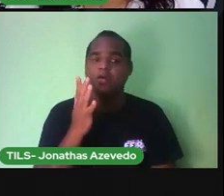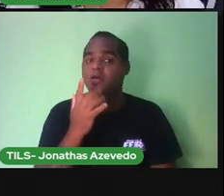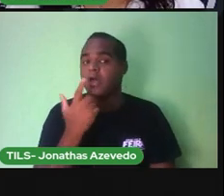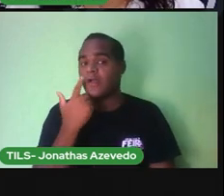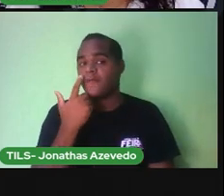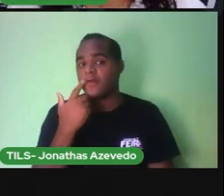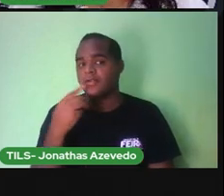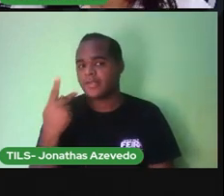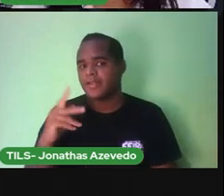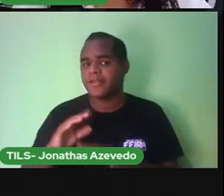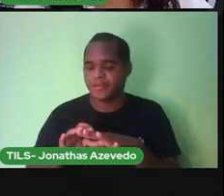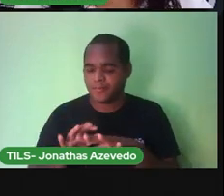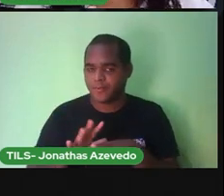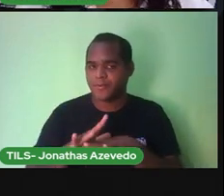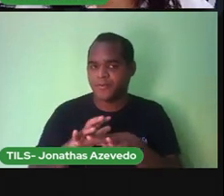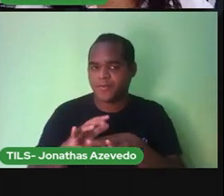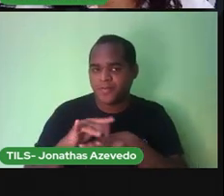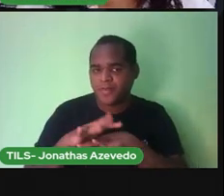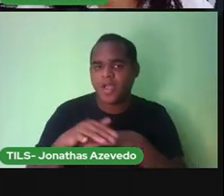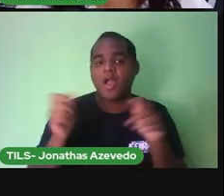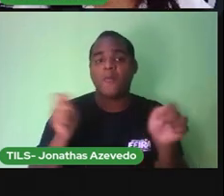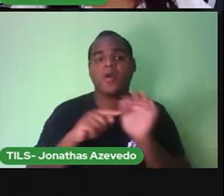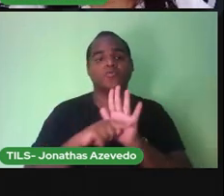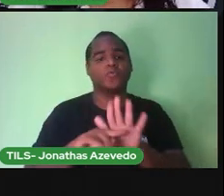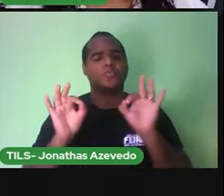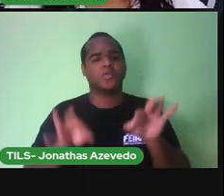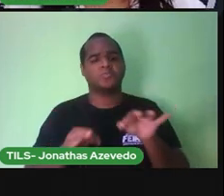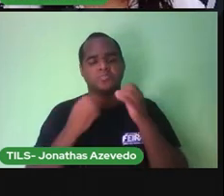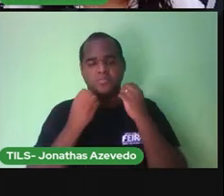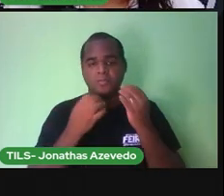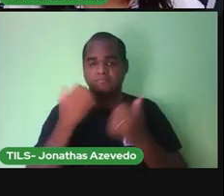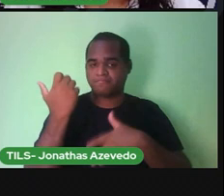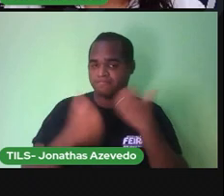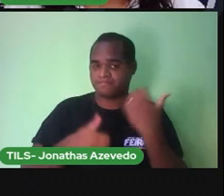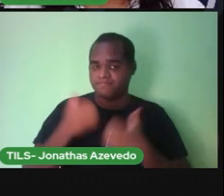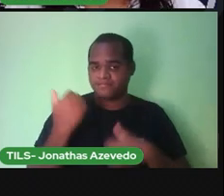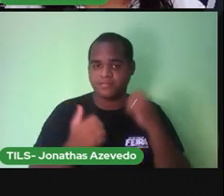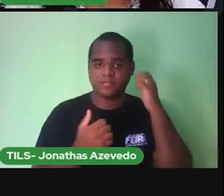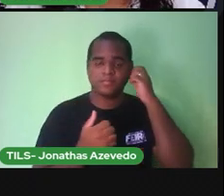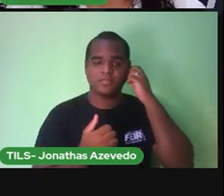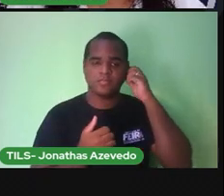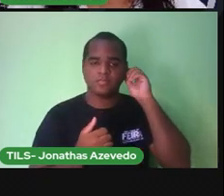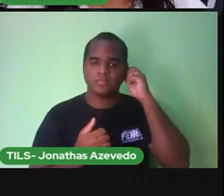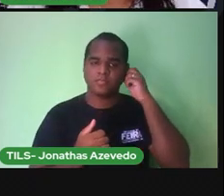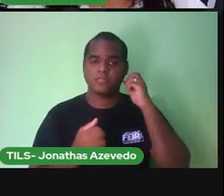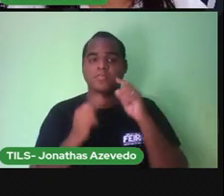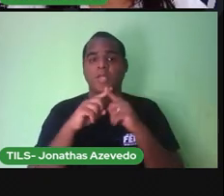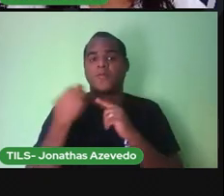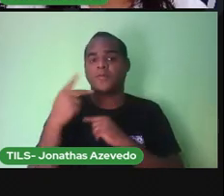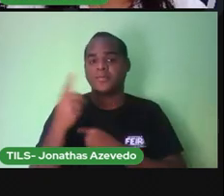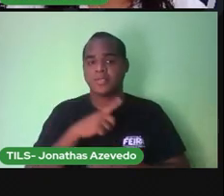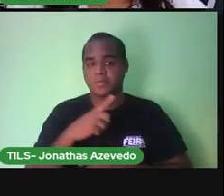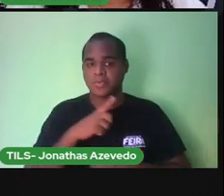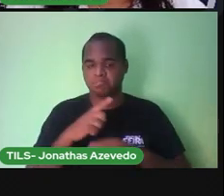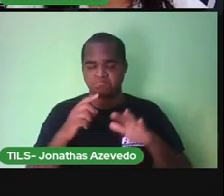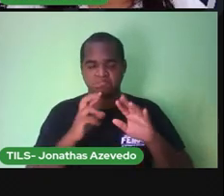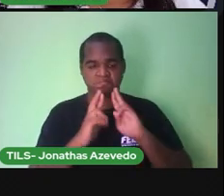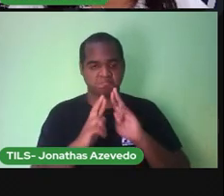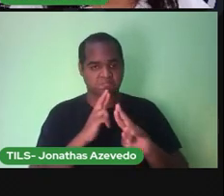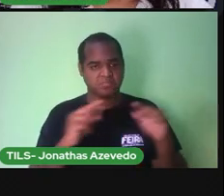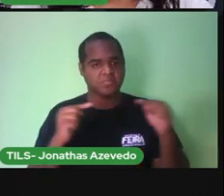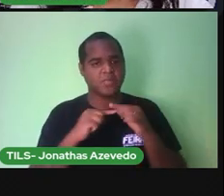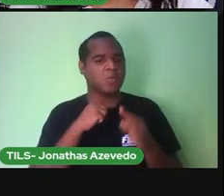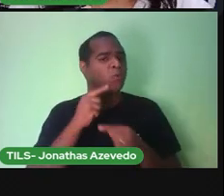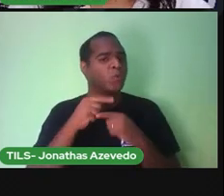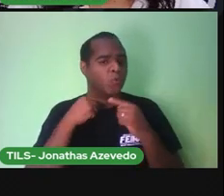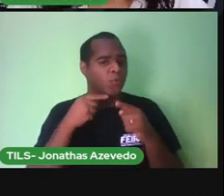te ajudou Bastante A explicação Na hora Que você for Fazer a tarefinha Você ainda Continuar Com dúvida